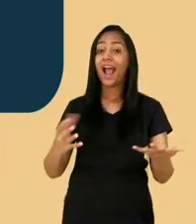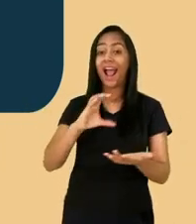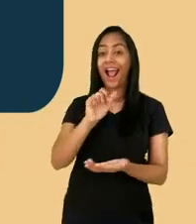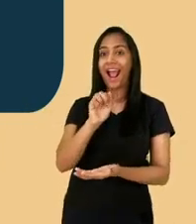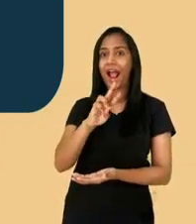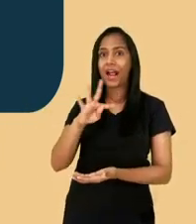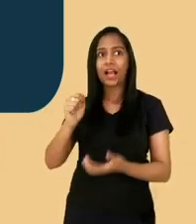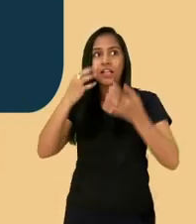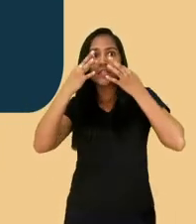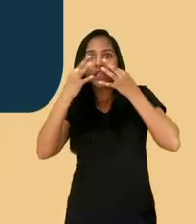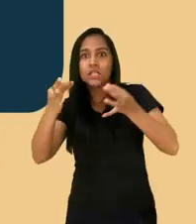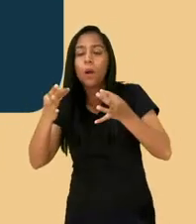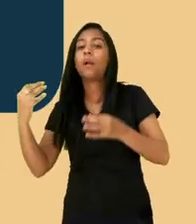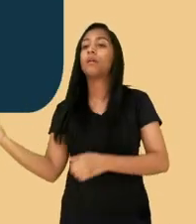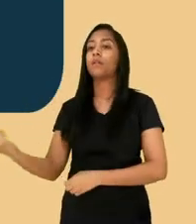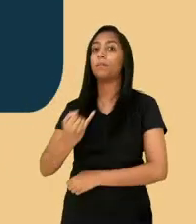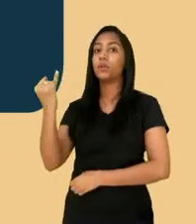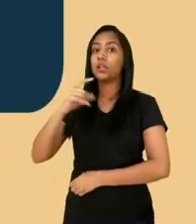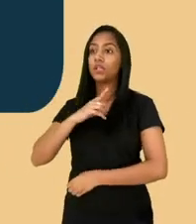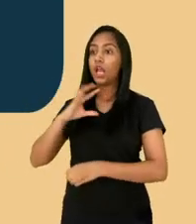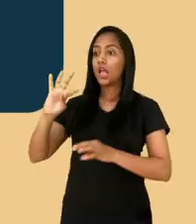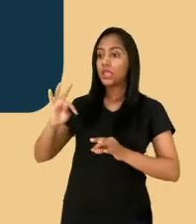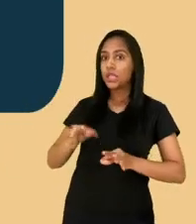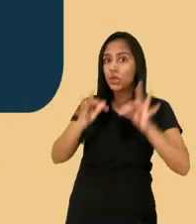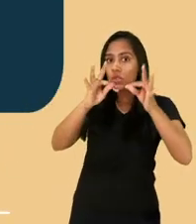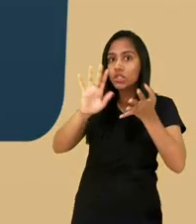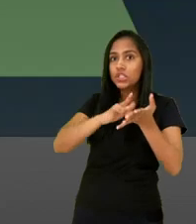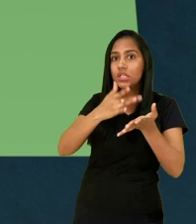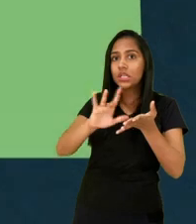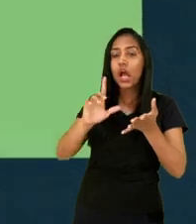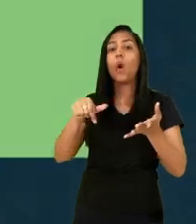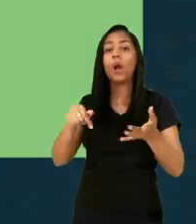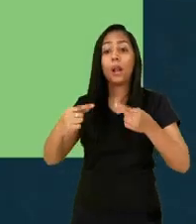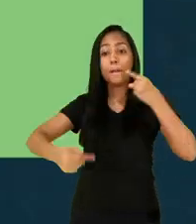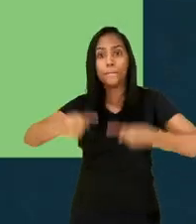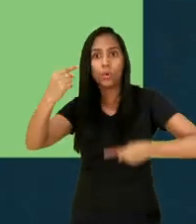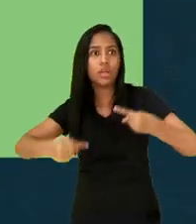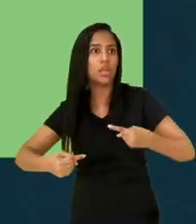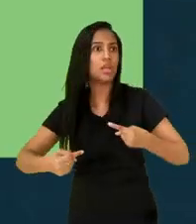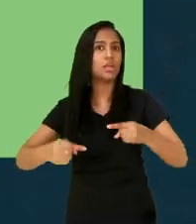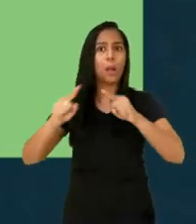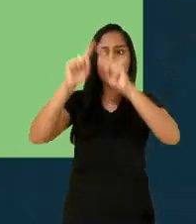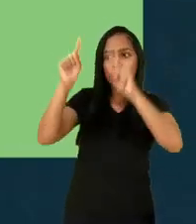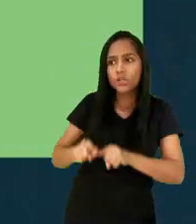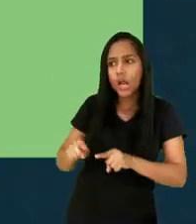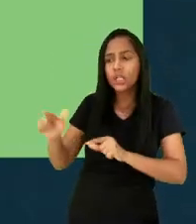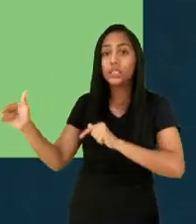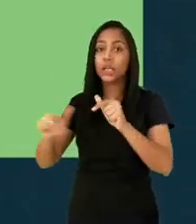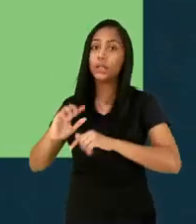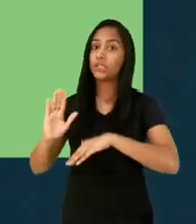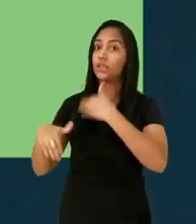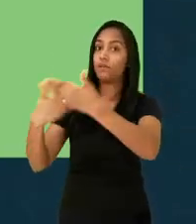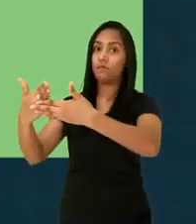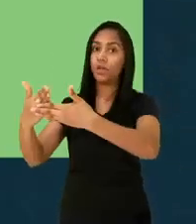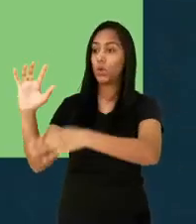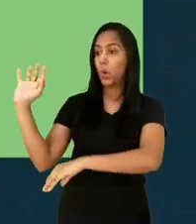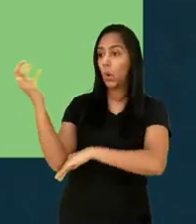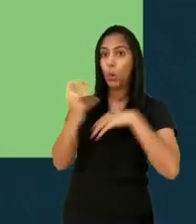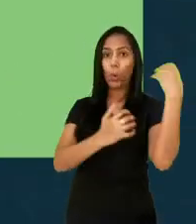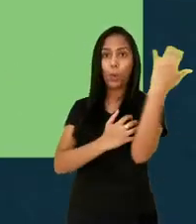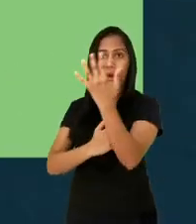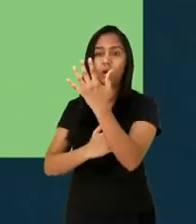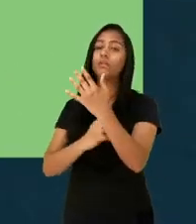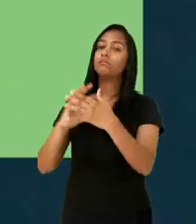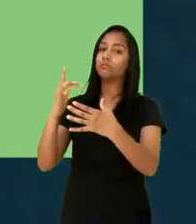acordo com o que aquela cidade e sua comunidade querem para o seu futuro. No primeiro objetivo estratégico, a comunidade da carta chama a atenção